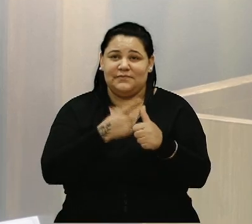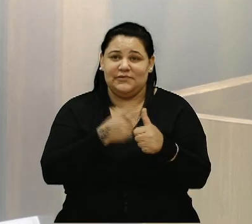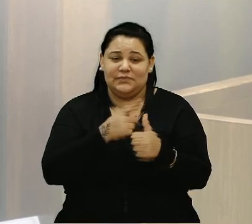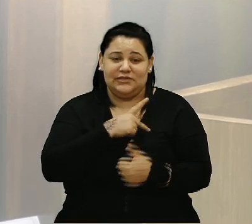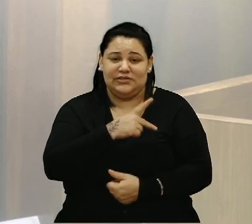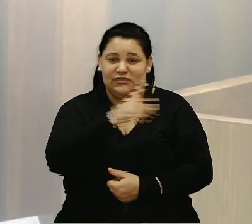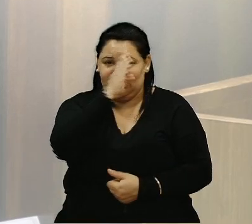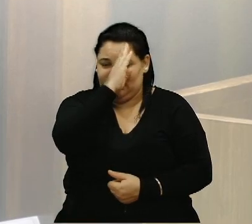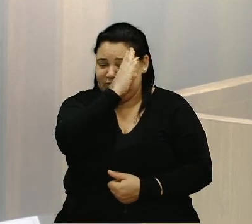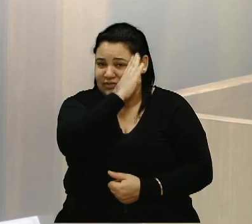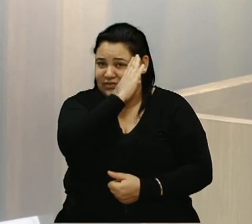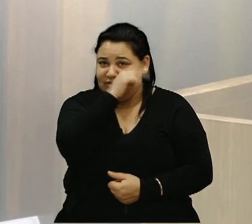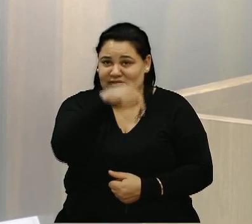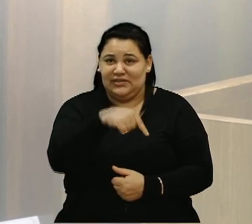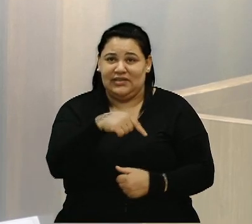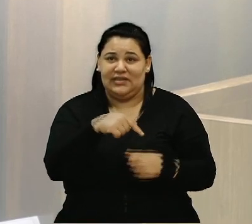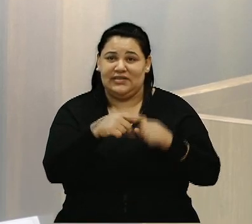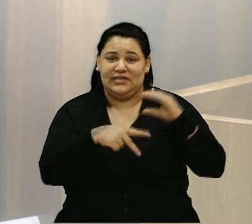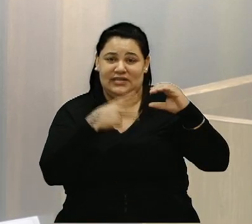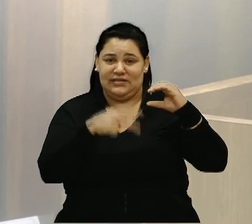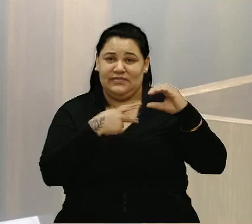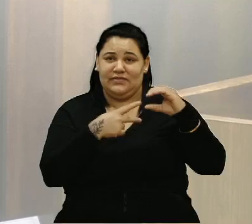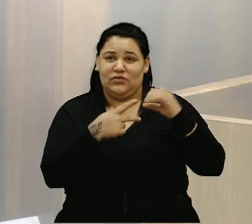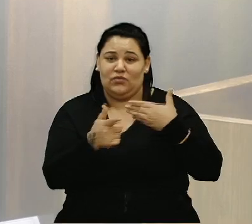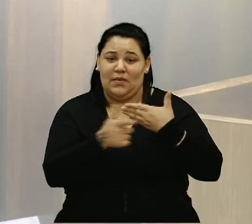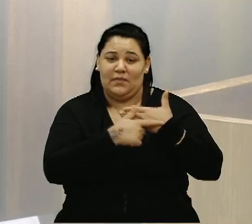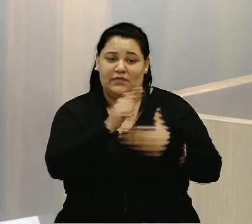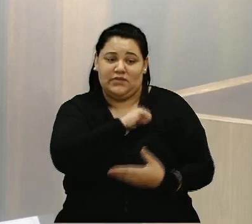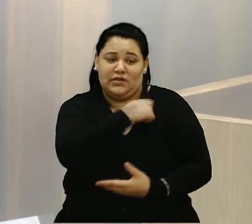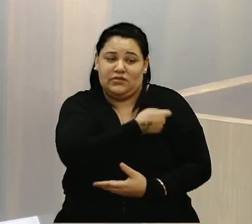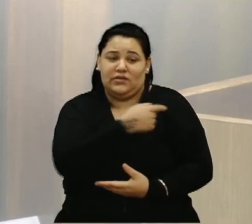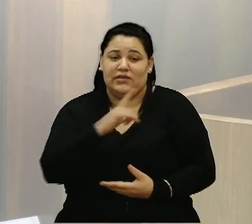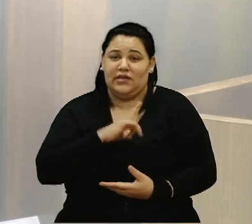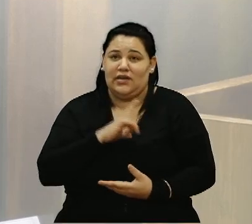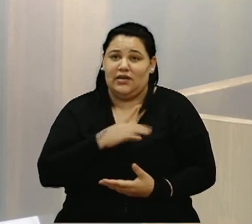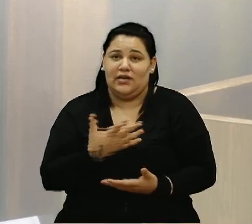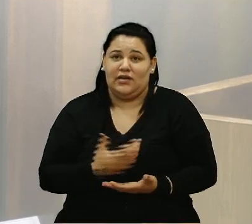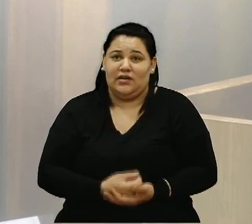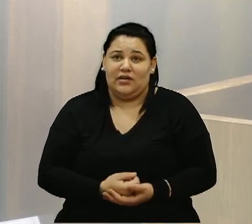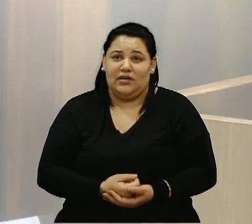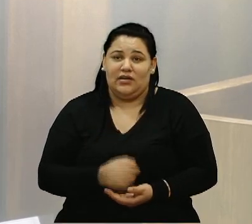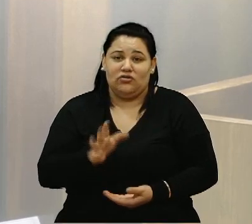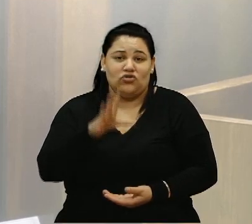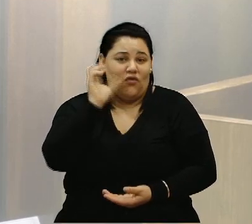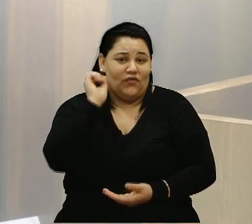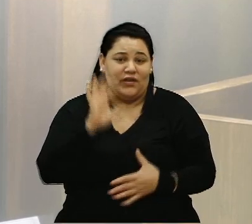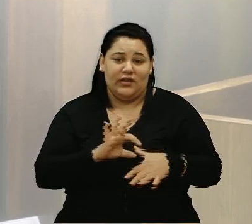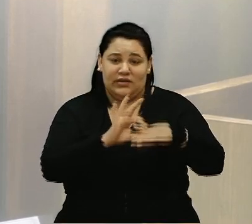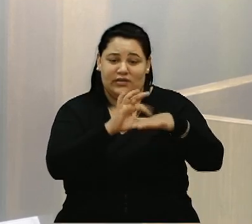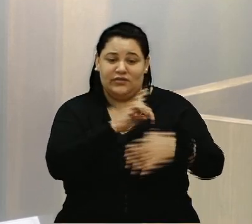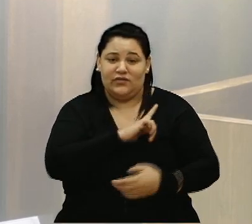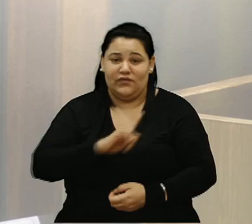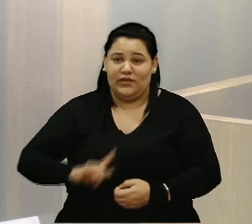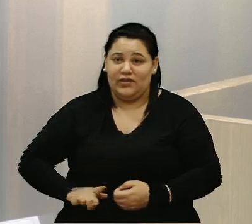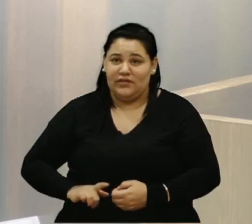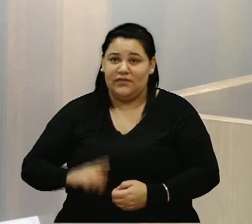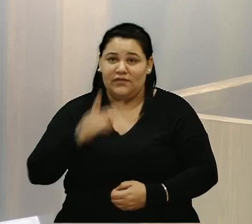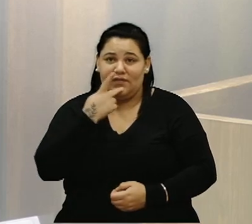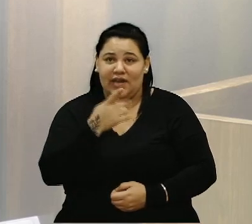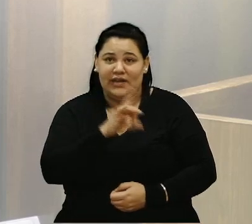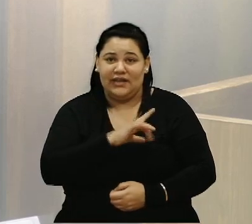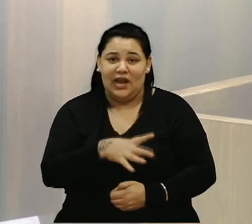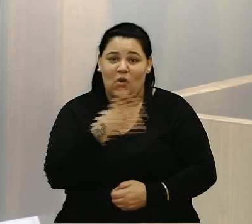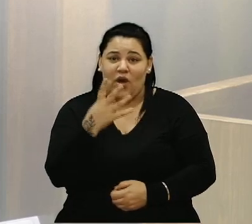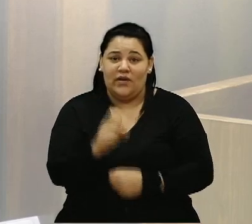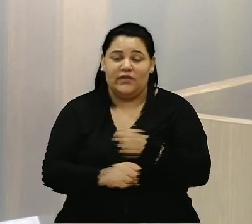essa casa, na função fiscalizadora que tem, eu ou já ouvi a liderança do governo dizer que o governo tem quatro